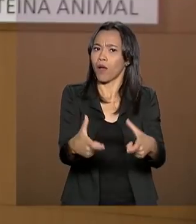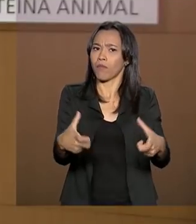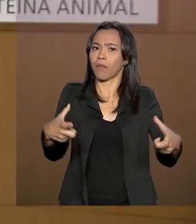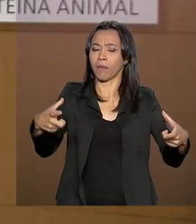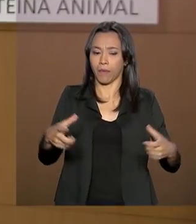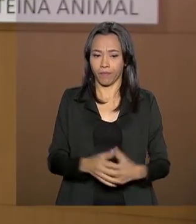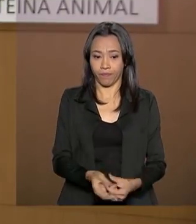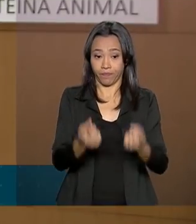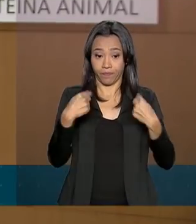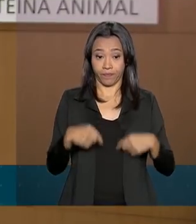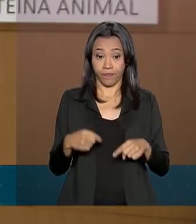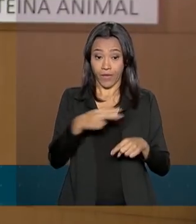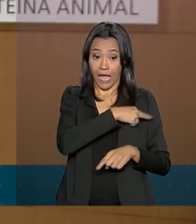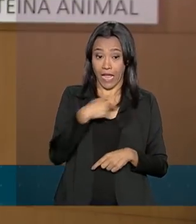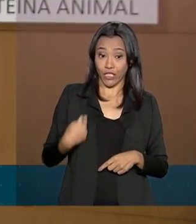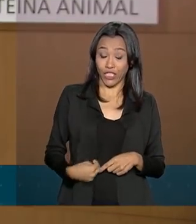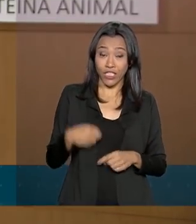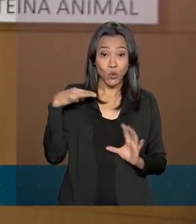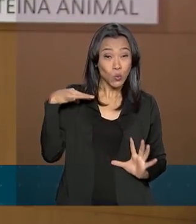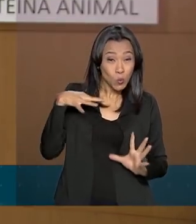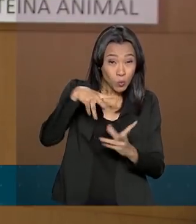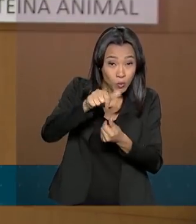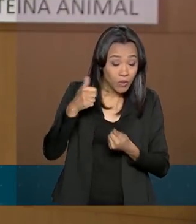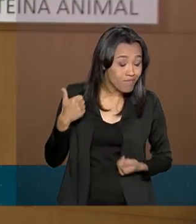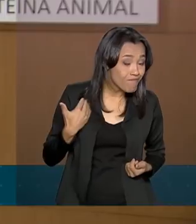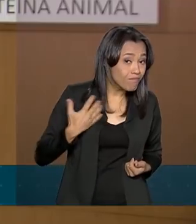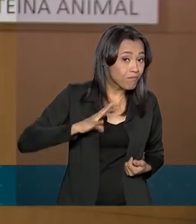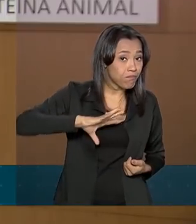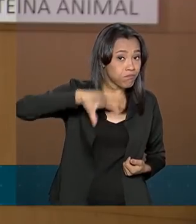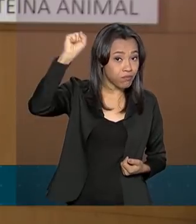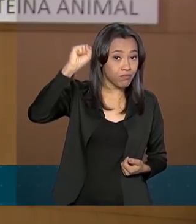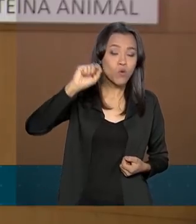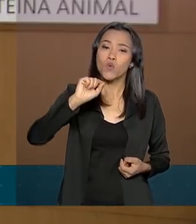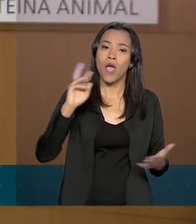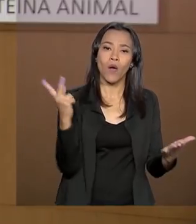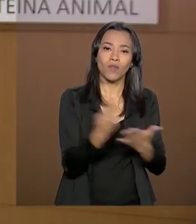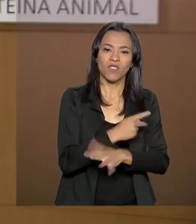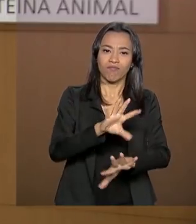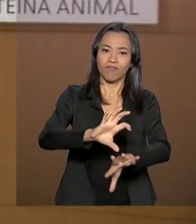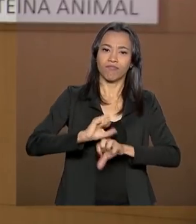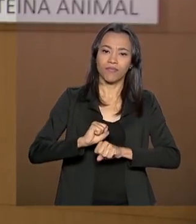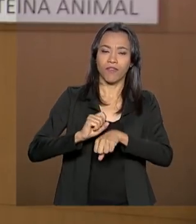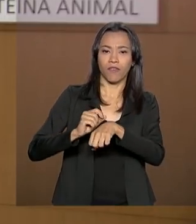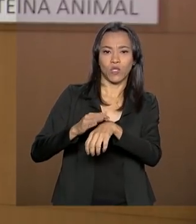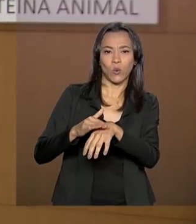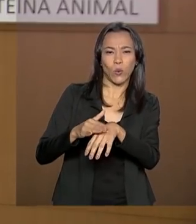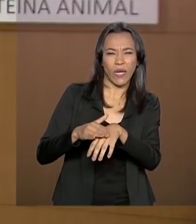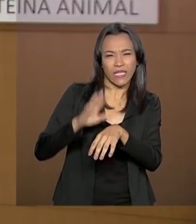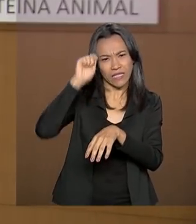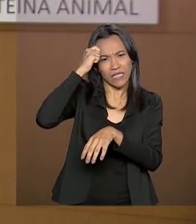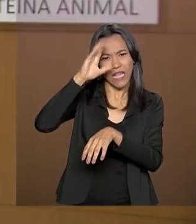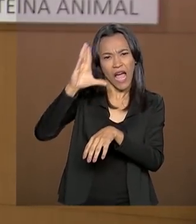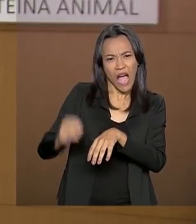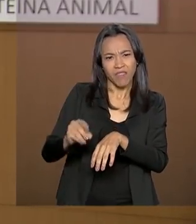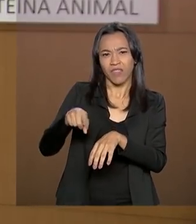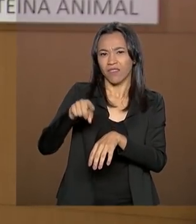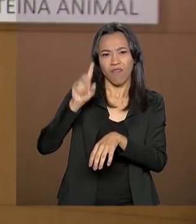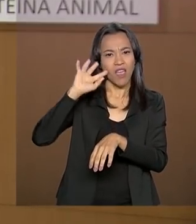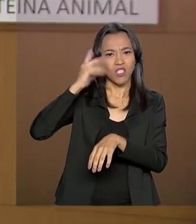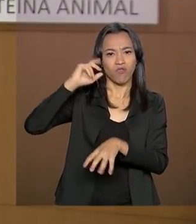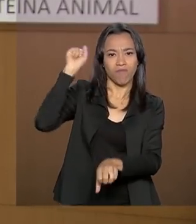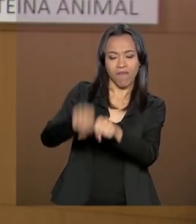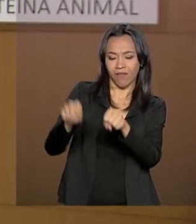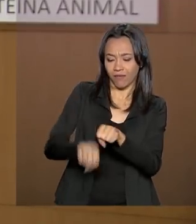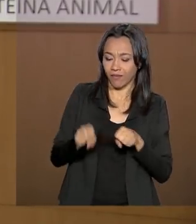A China é o maior produtor de carne suína no mundo, mas a peste africana obrigou o país a dizimar um quinto do rebanho. Uma